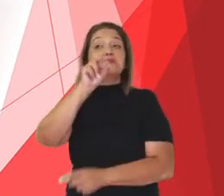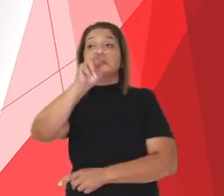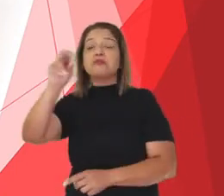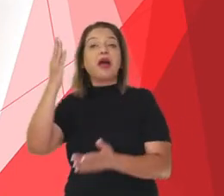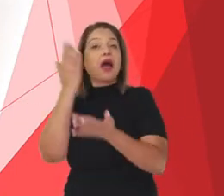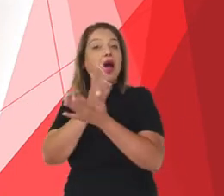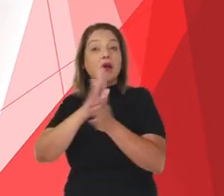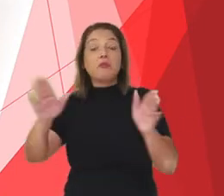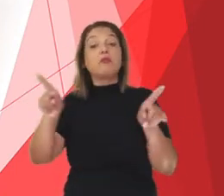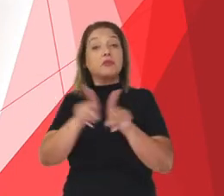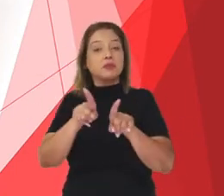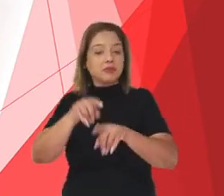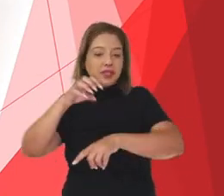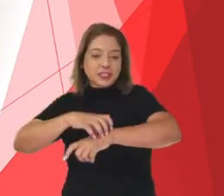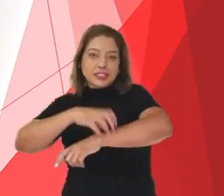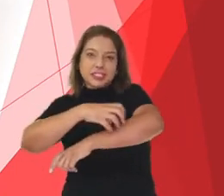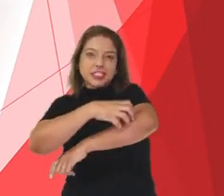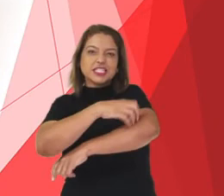sarampo.